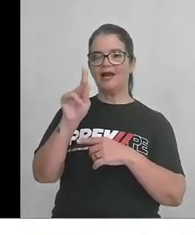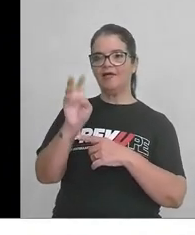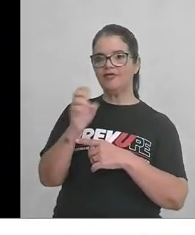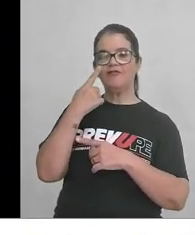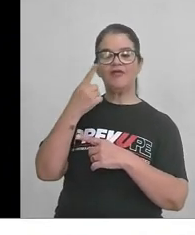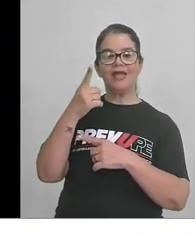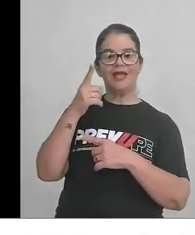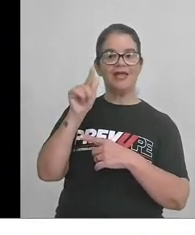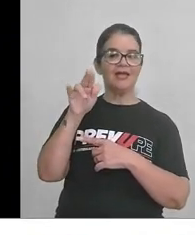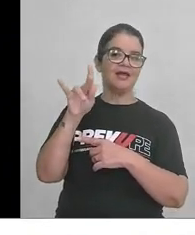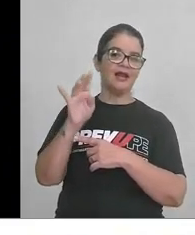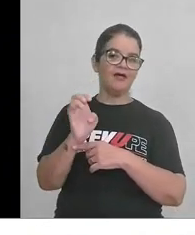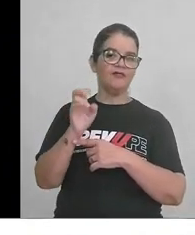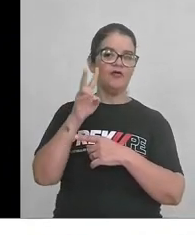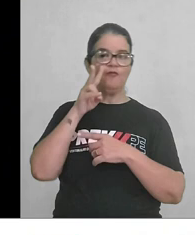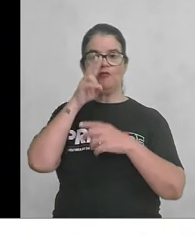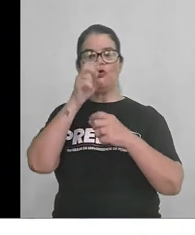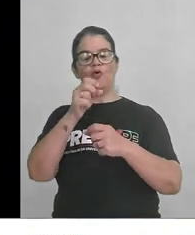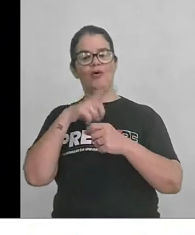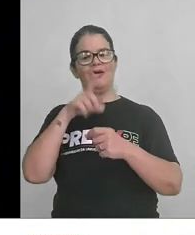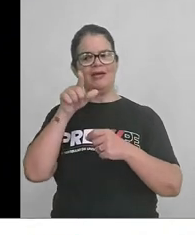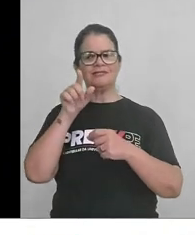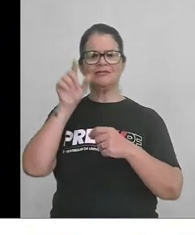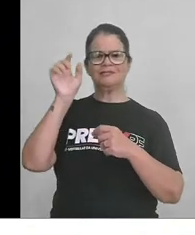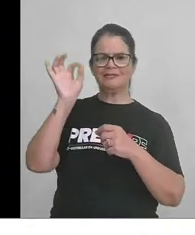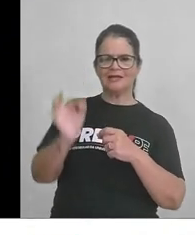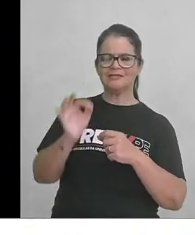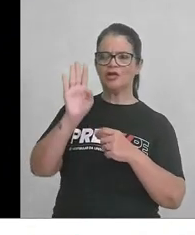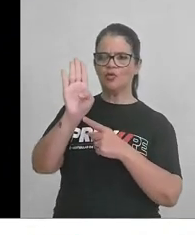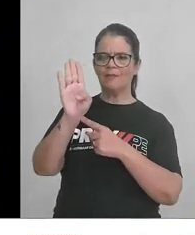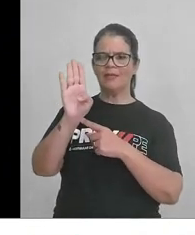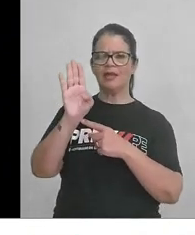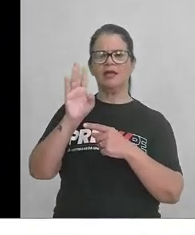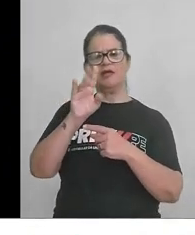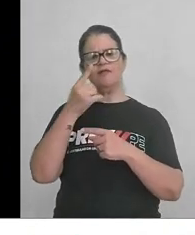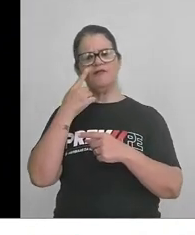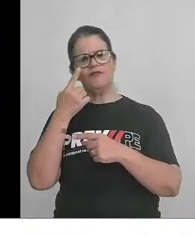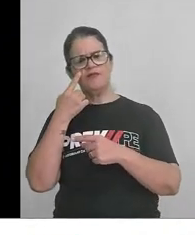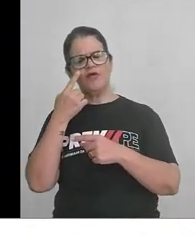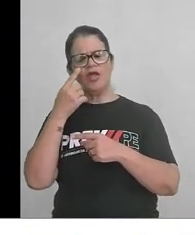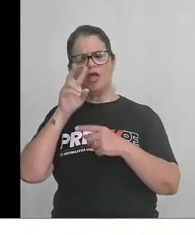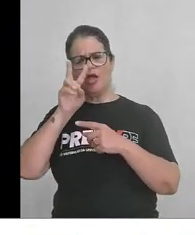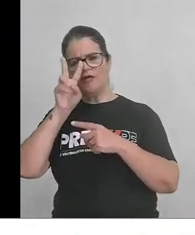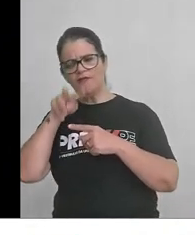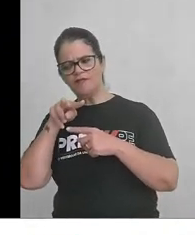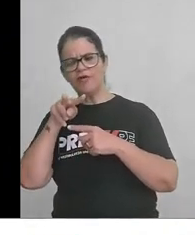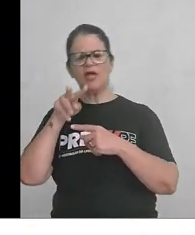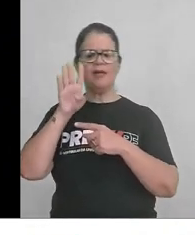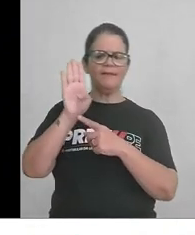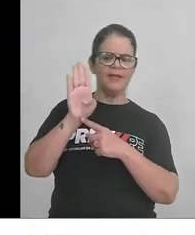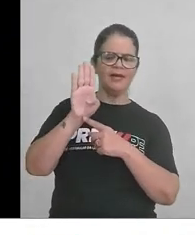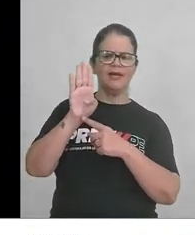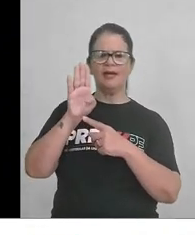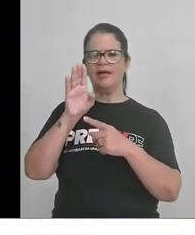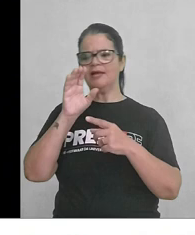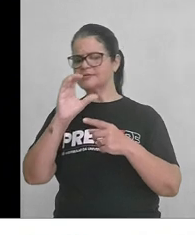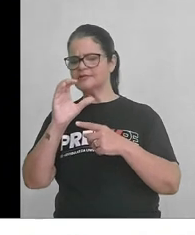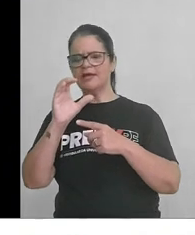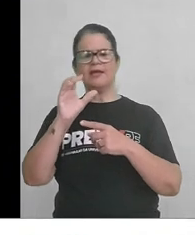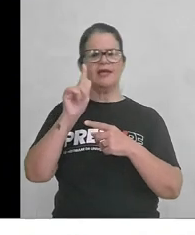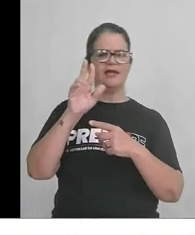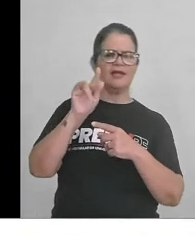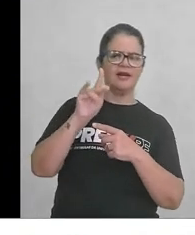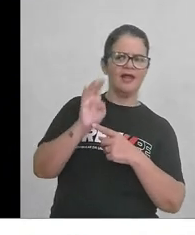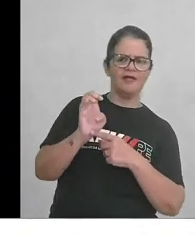aqui é uma grave. Então, eu vou logo na grave. Aqui está certo. A B. Aí, você passa um risco na letra B. A letra C tem